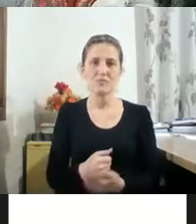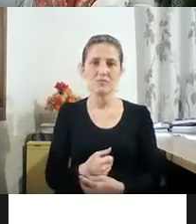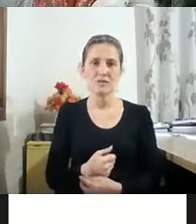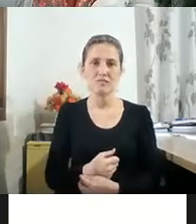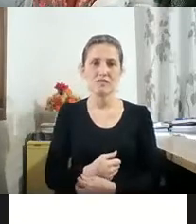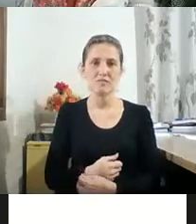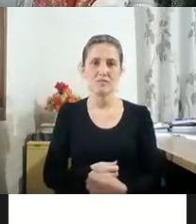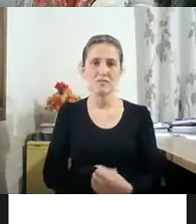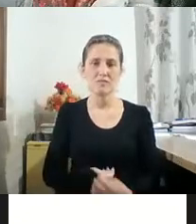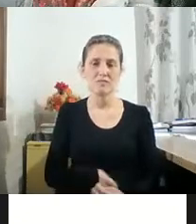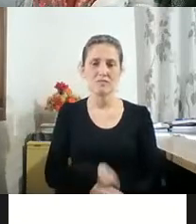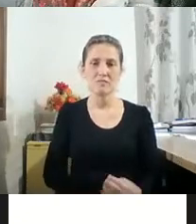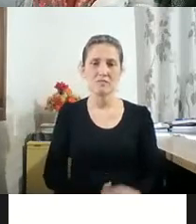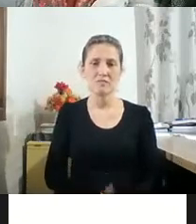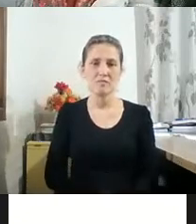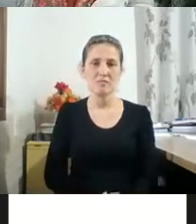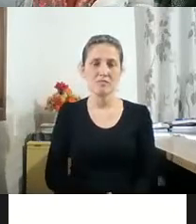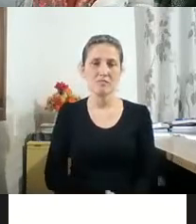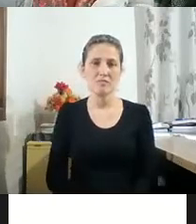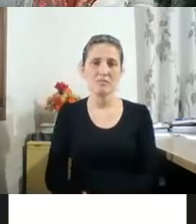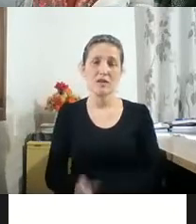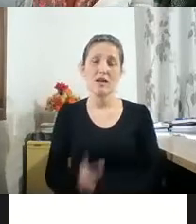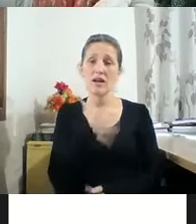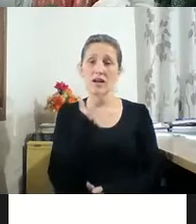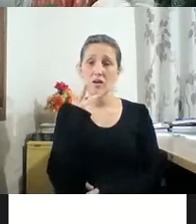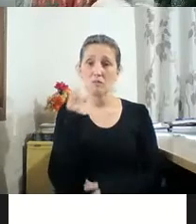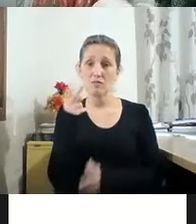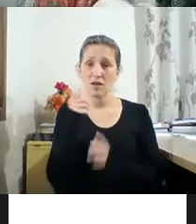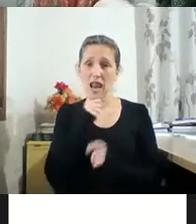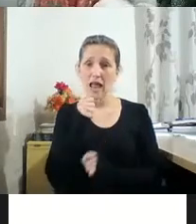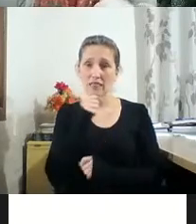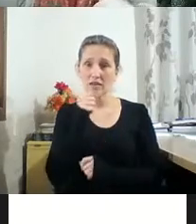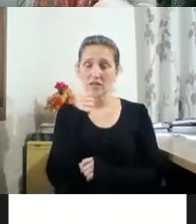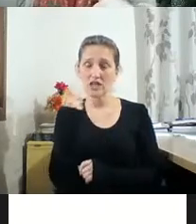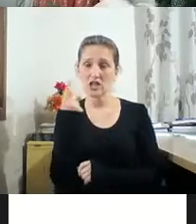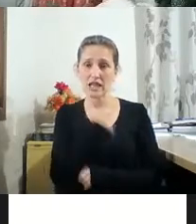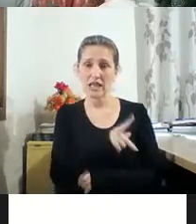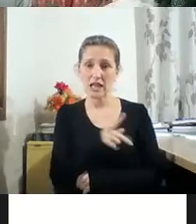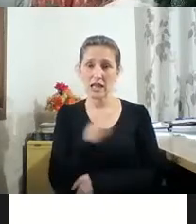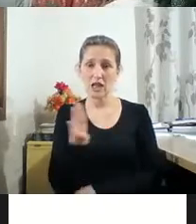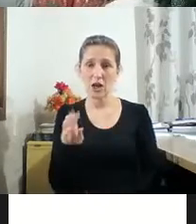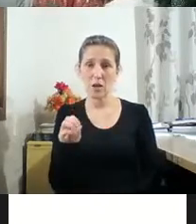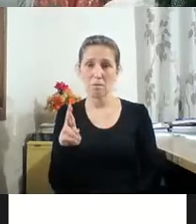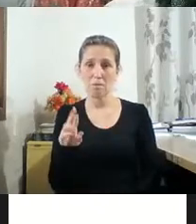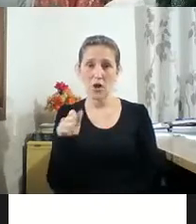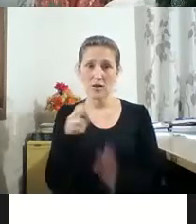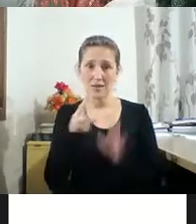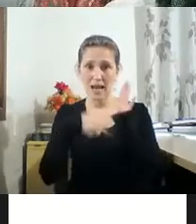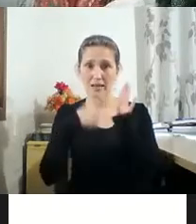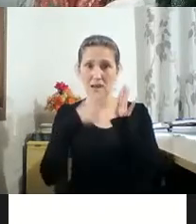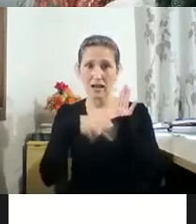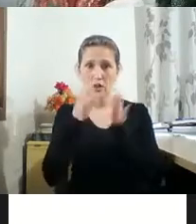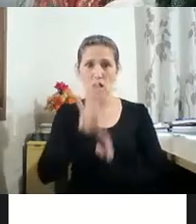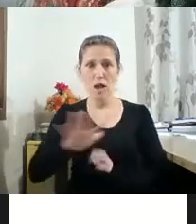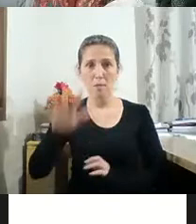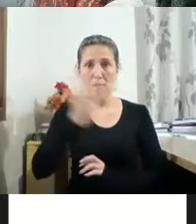Aqui é um trecho da entrevista que o Boris nos deu. A imagem que eu buscava, como todas as imagens,